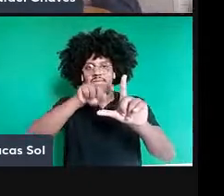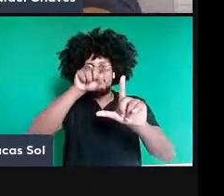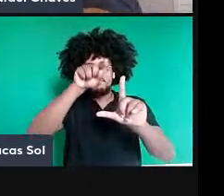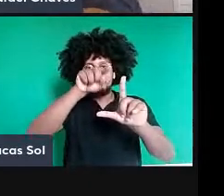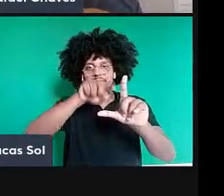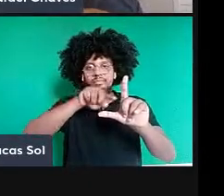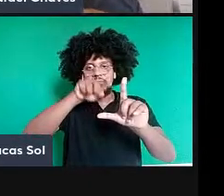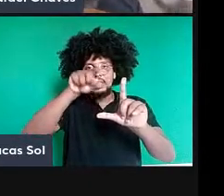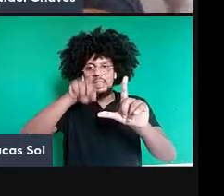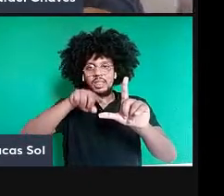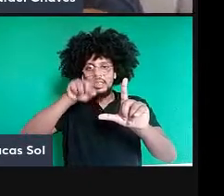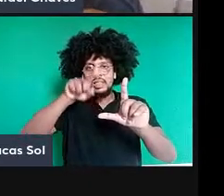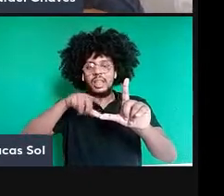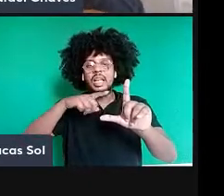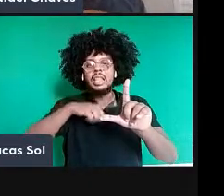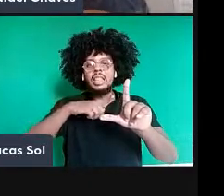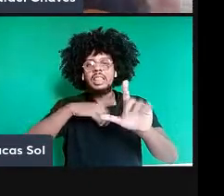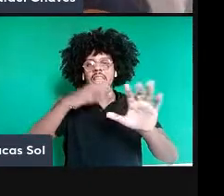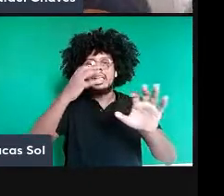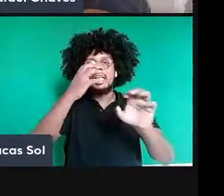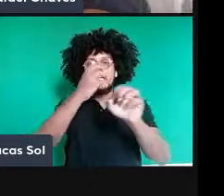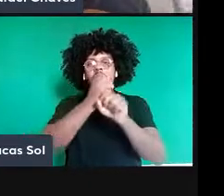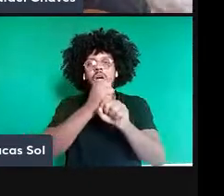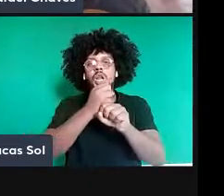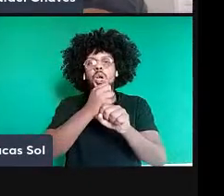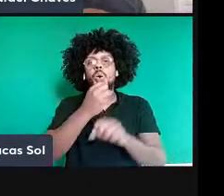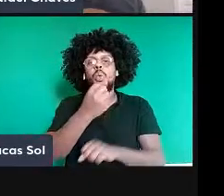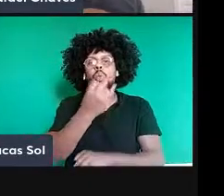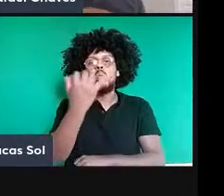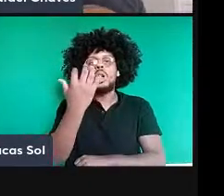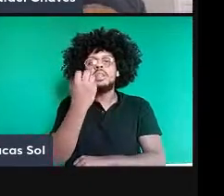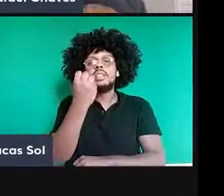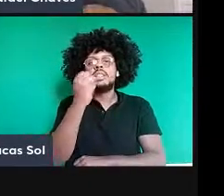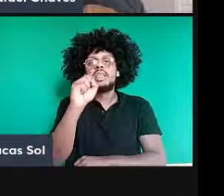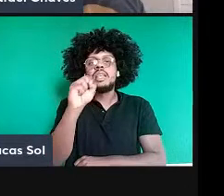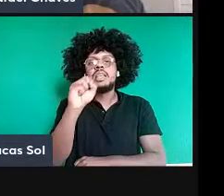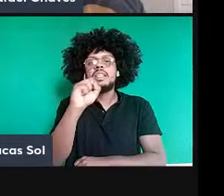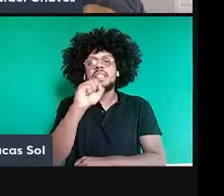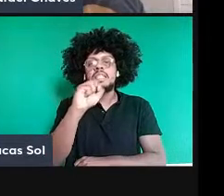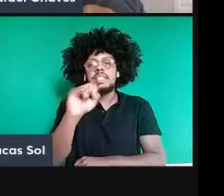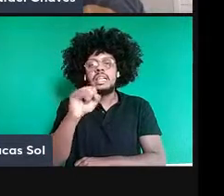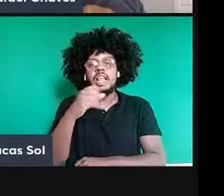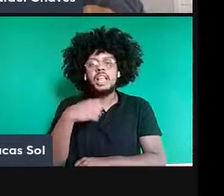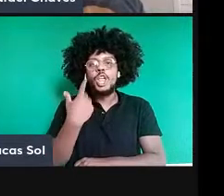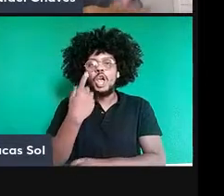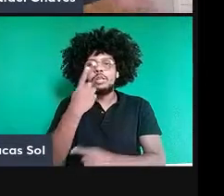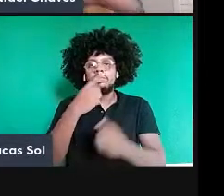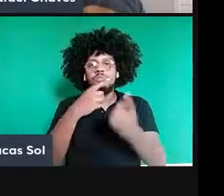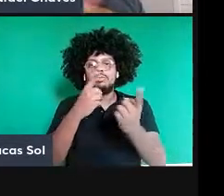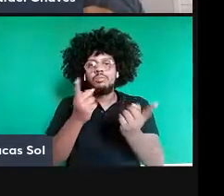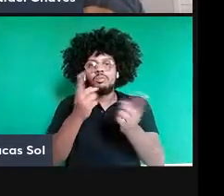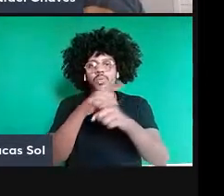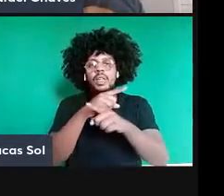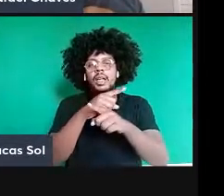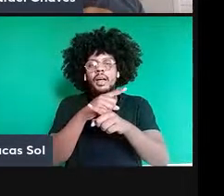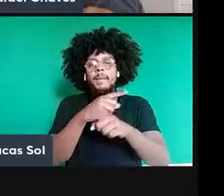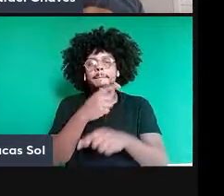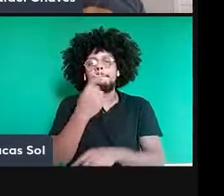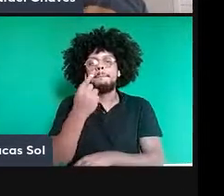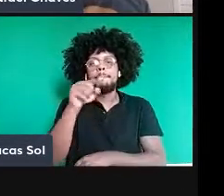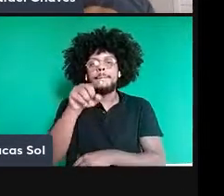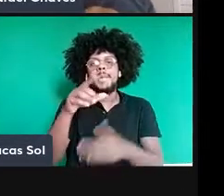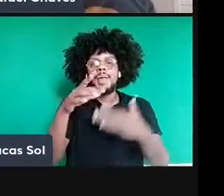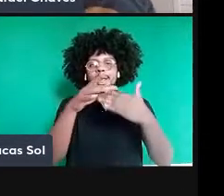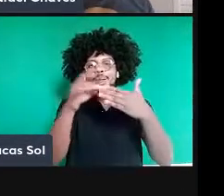os cálculos por segundo que a gente consegue fazer se a gente investir mil dólares. E a gente vê que a gente tem aqui uma reta, então é algo aí, como essa